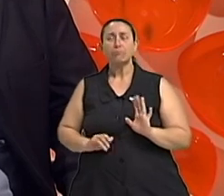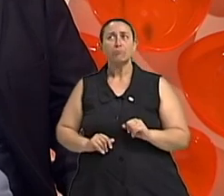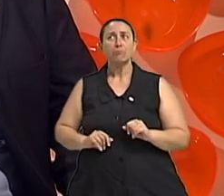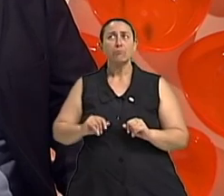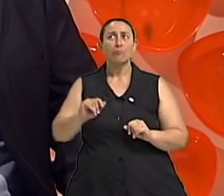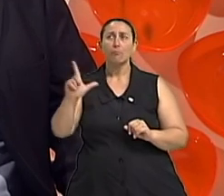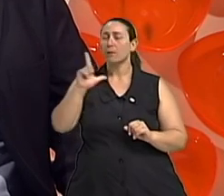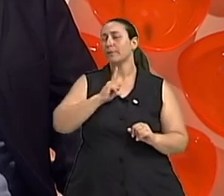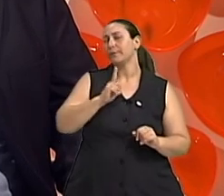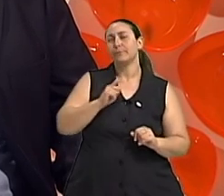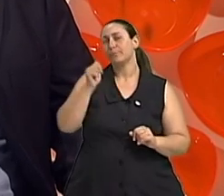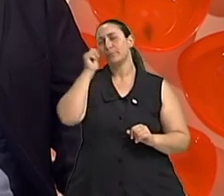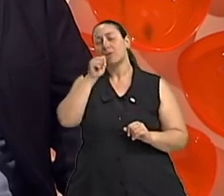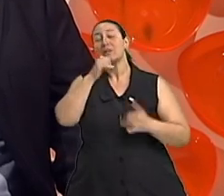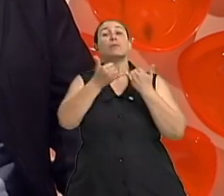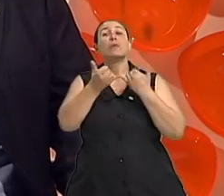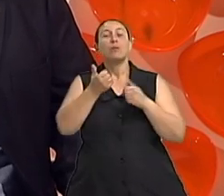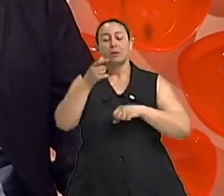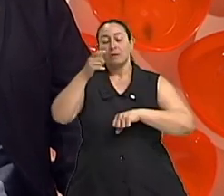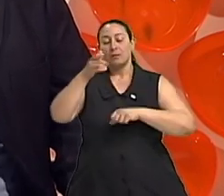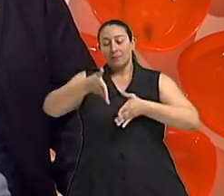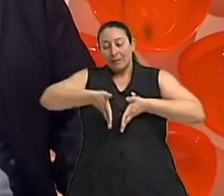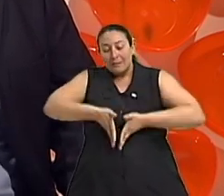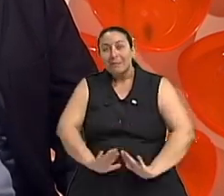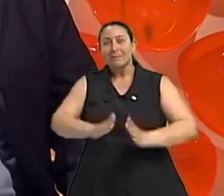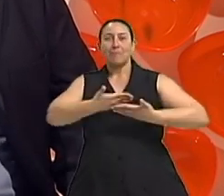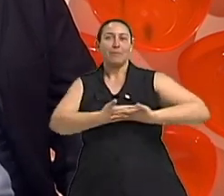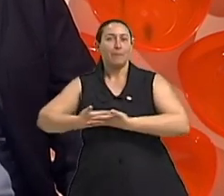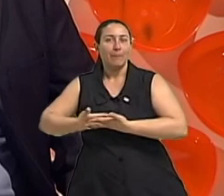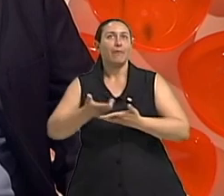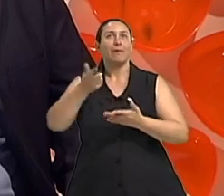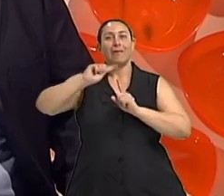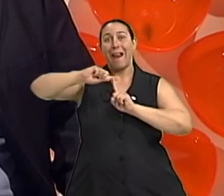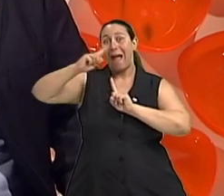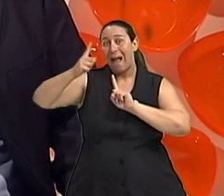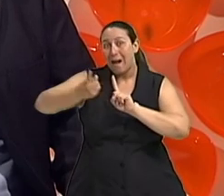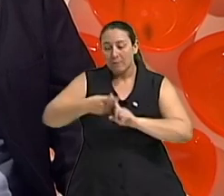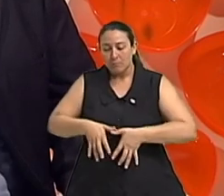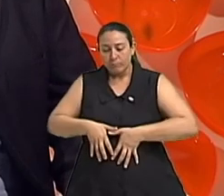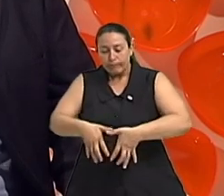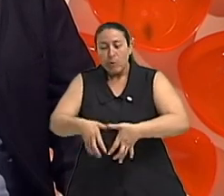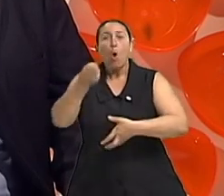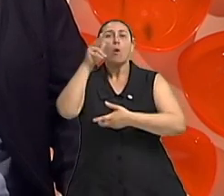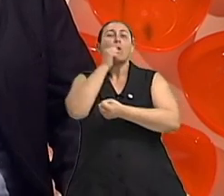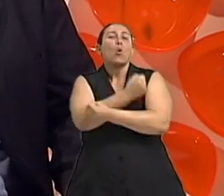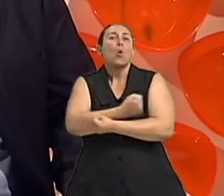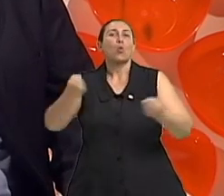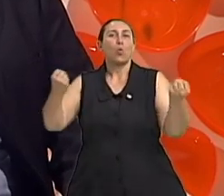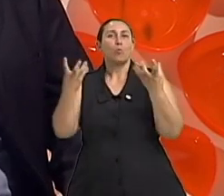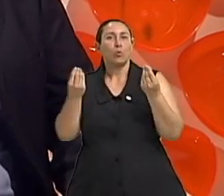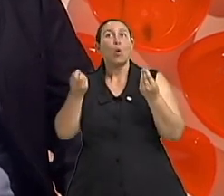que tiveram partos, mulheres que ficaram grávidas, mulheres que aumentaram muito de peso ou